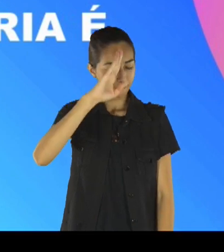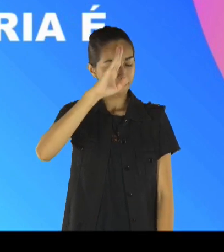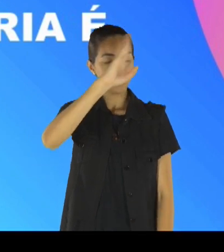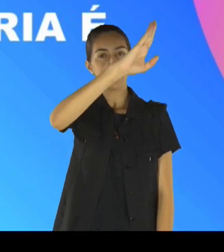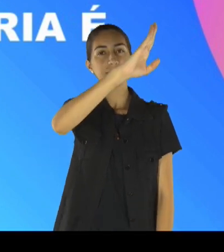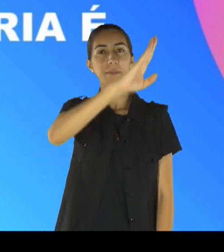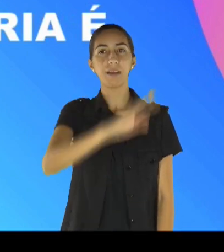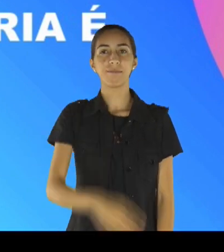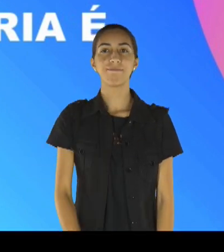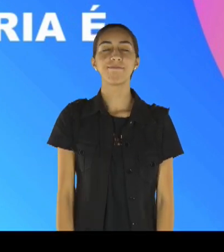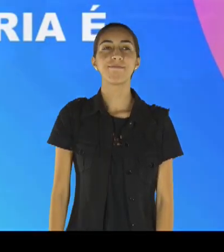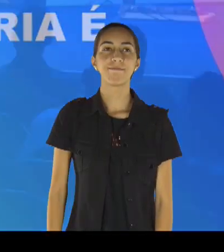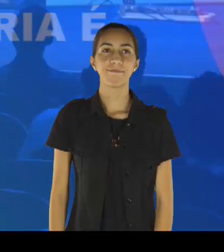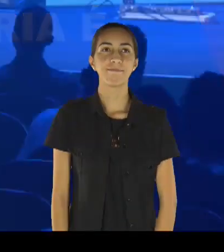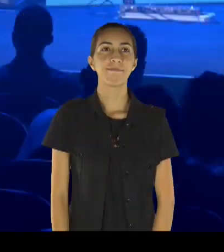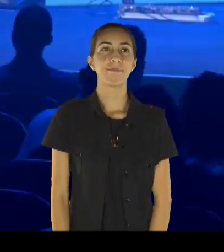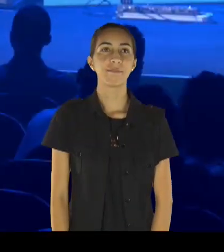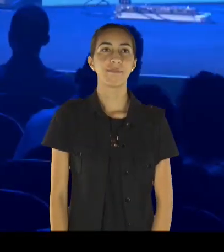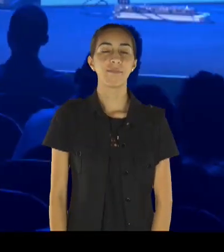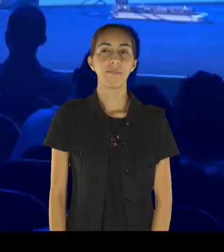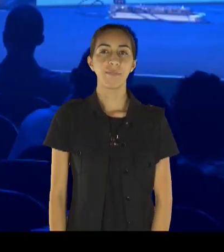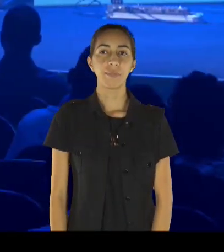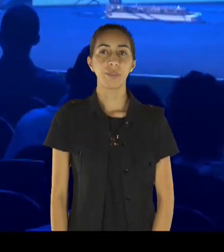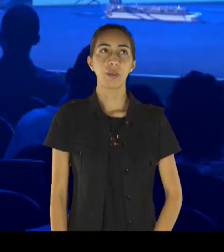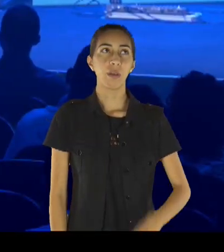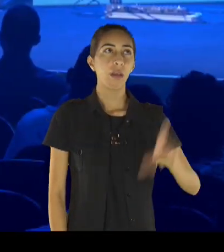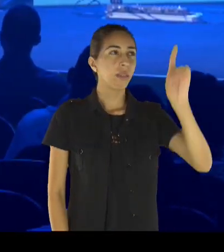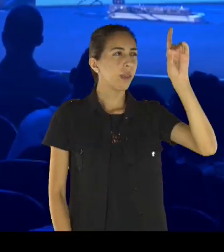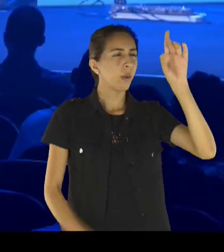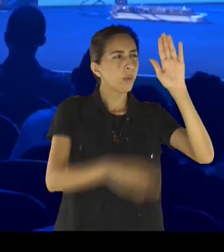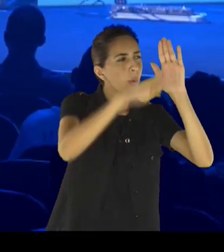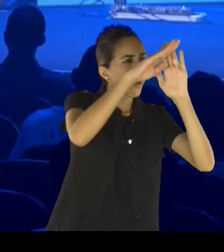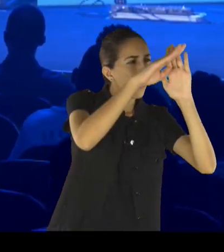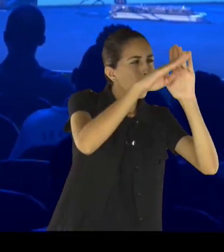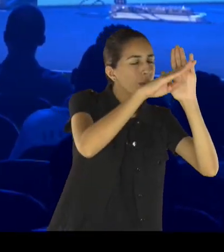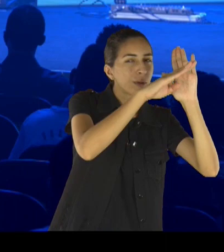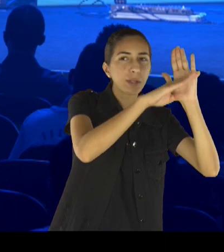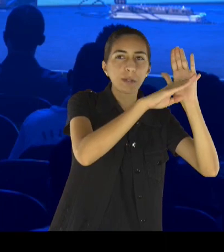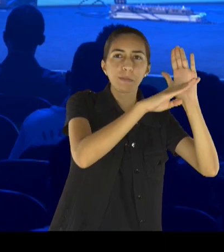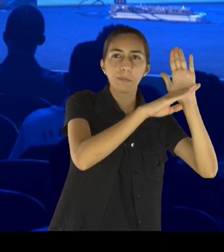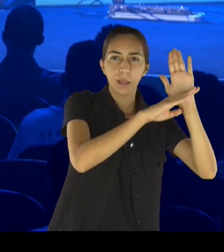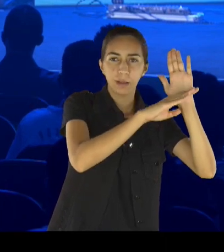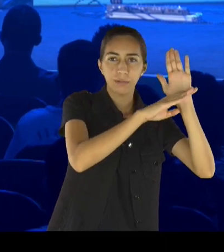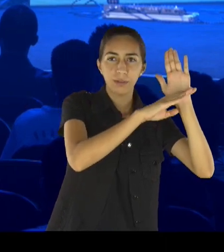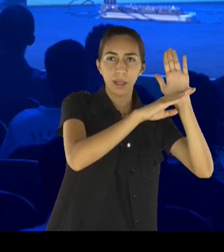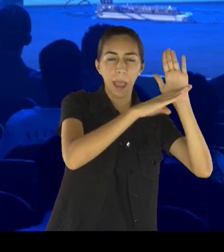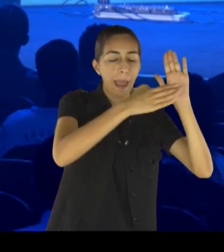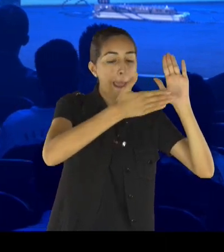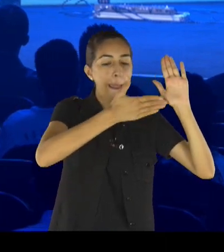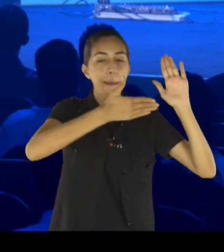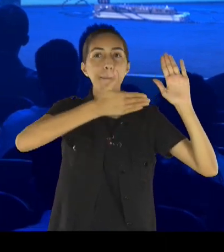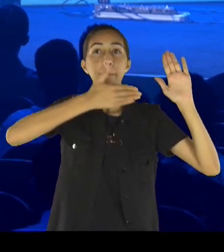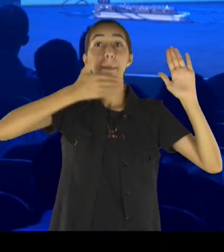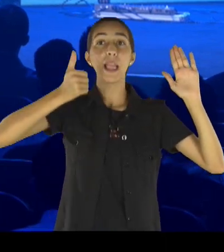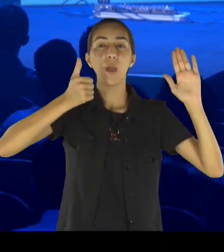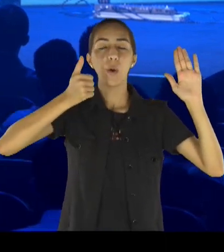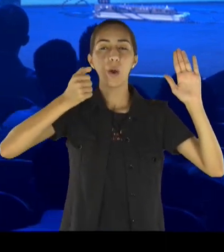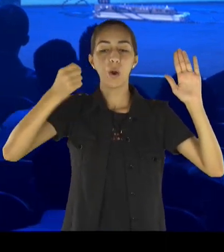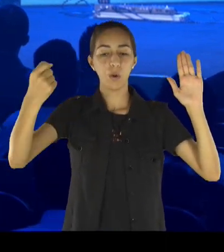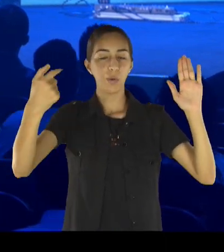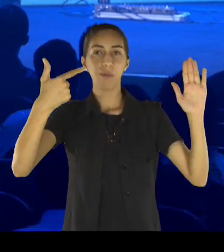a sabedoria, que Deus tem, os planos de Deus, são muito mais altos, que os nossos planos, o inimigo, pode fazer planos,